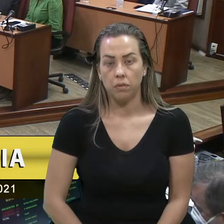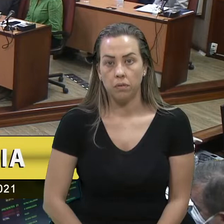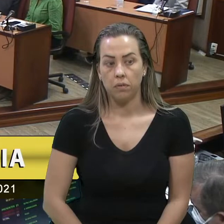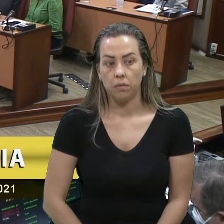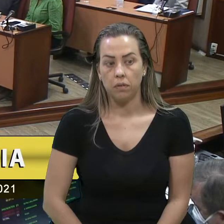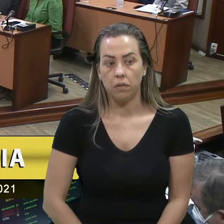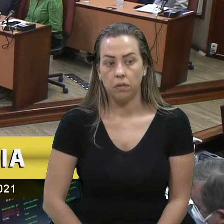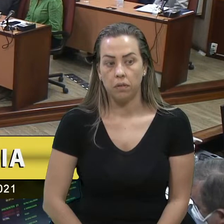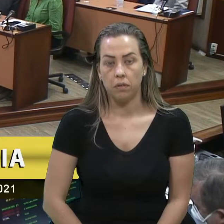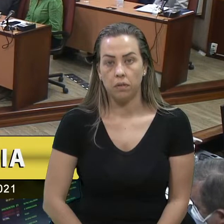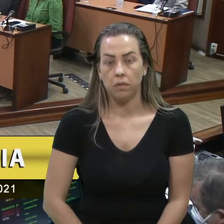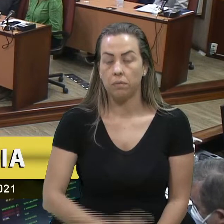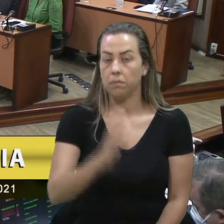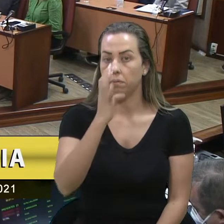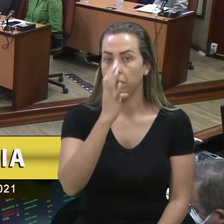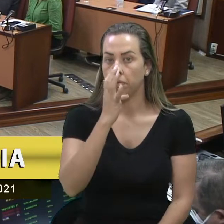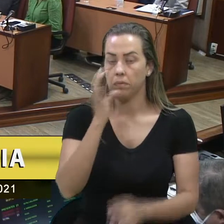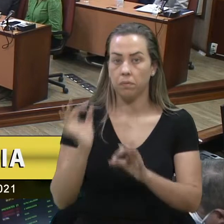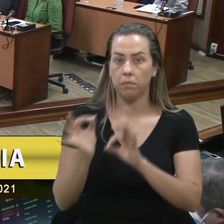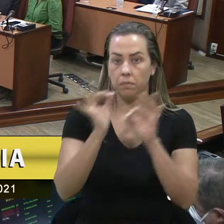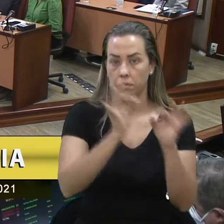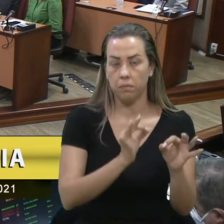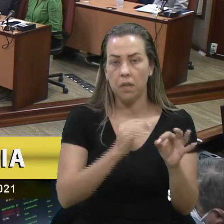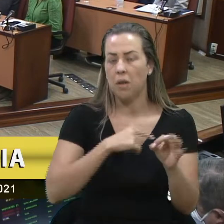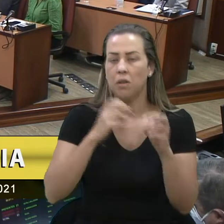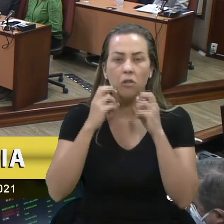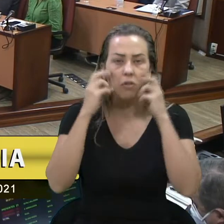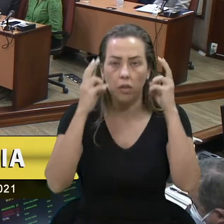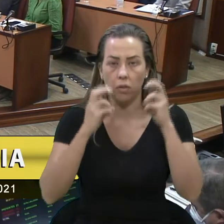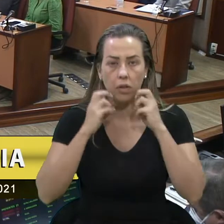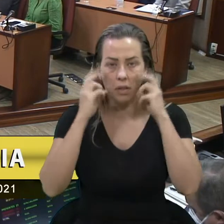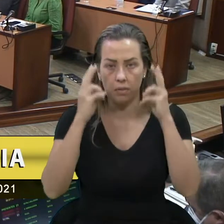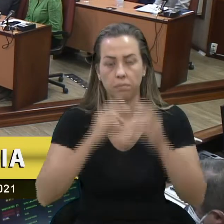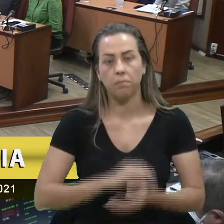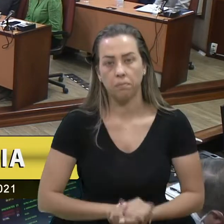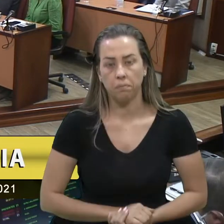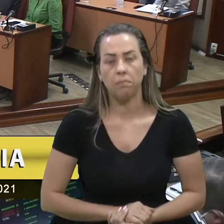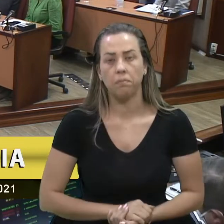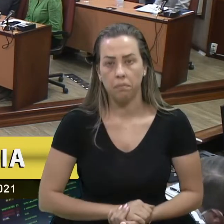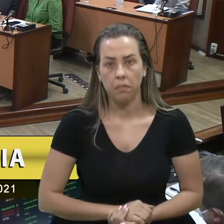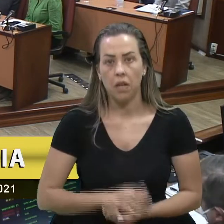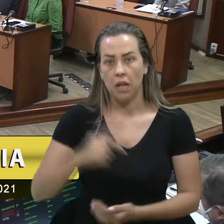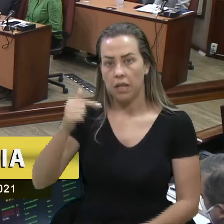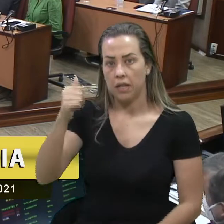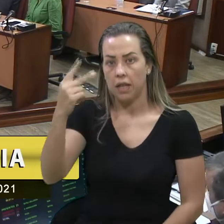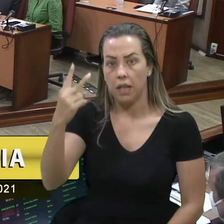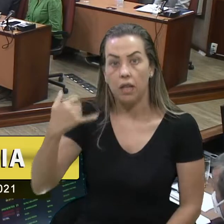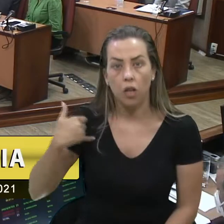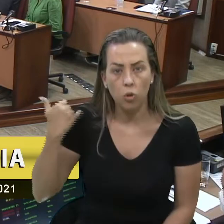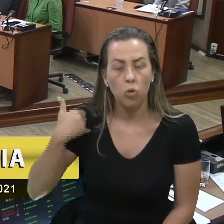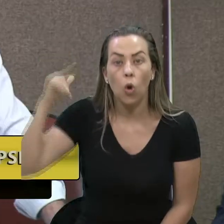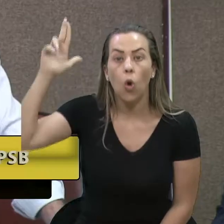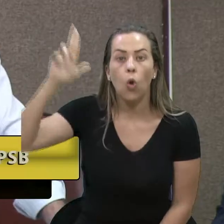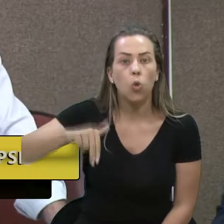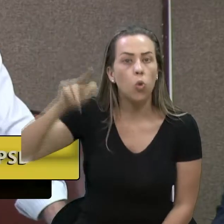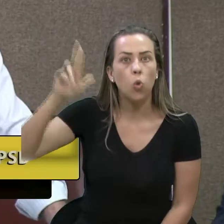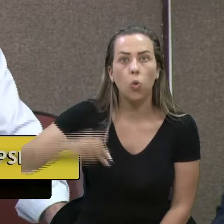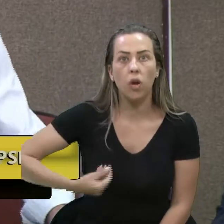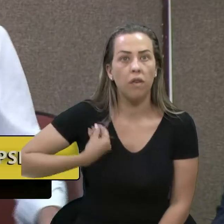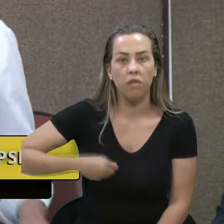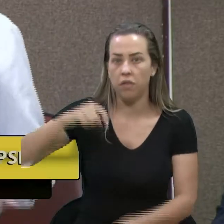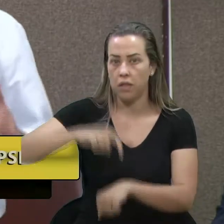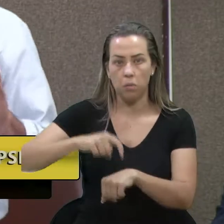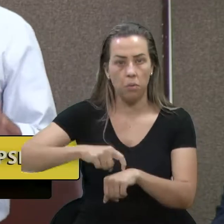que estão assistindo e eu tenho vergonha. Com 72 anos, nunca passei por essa situação.